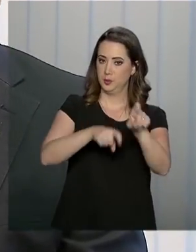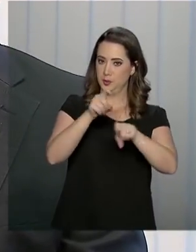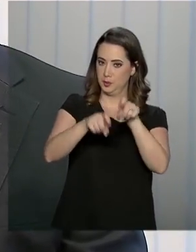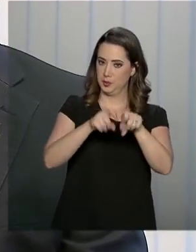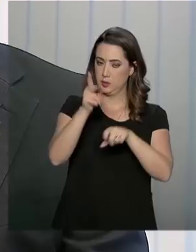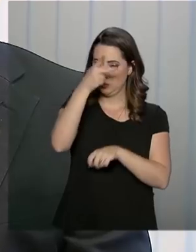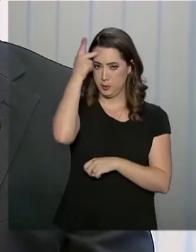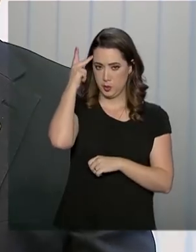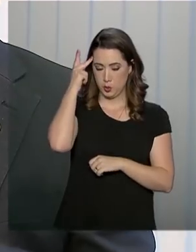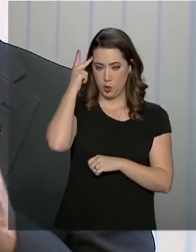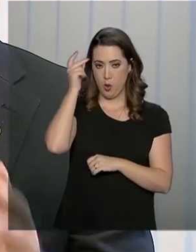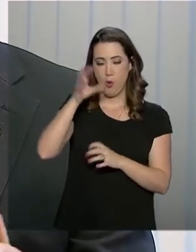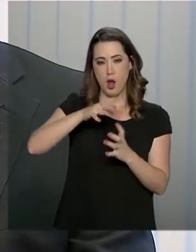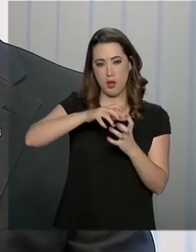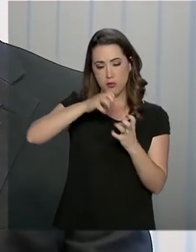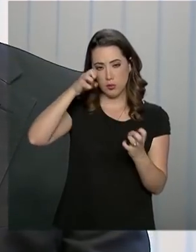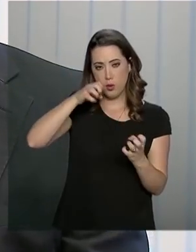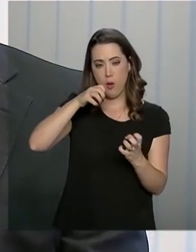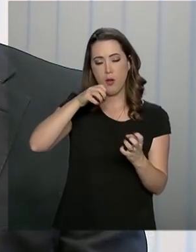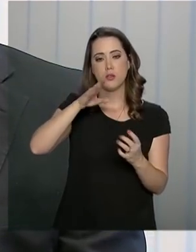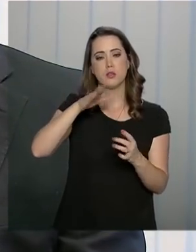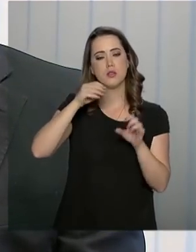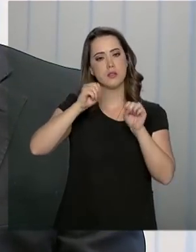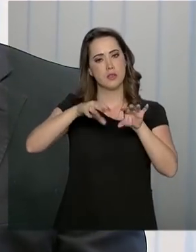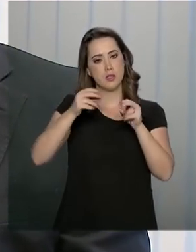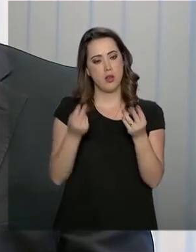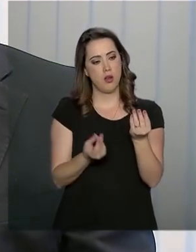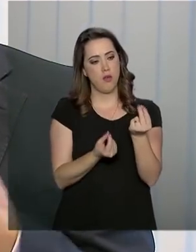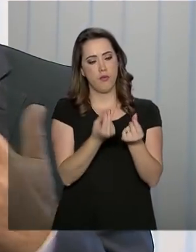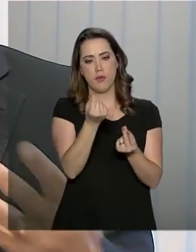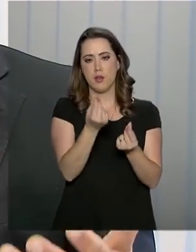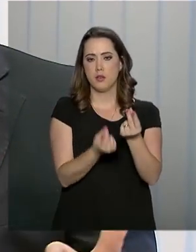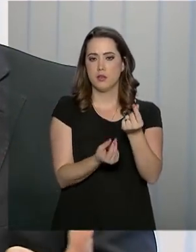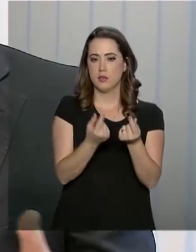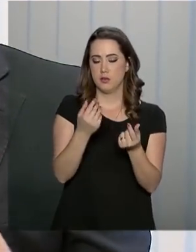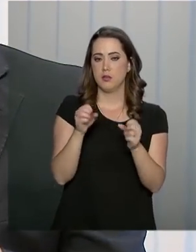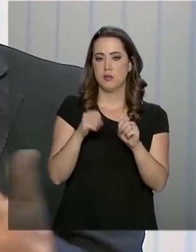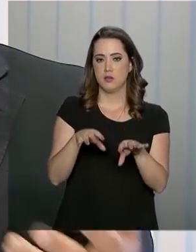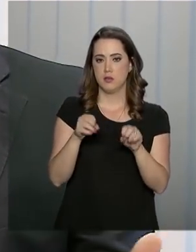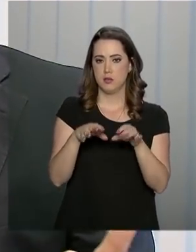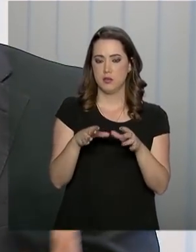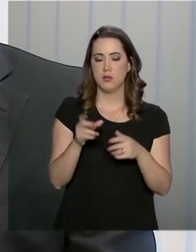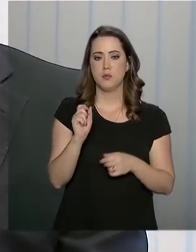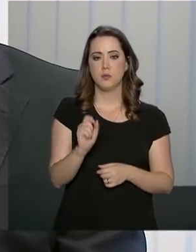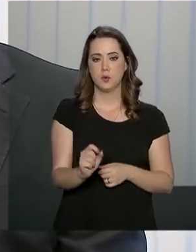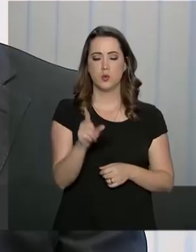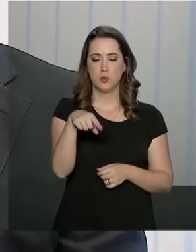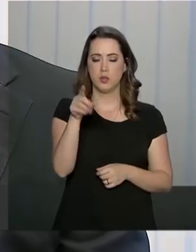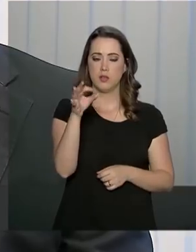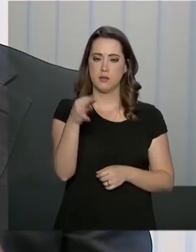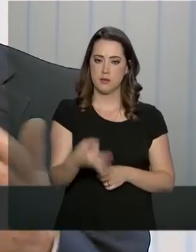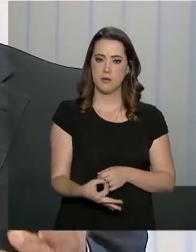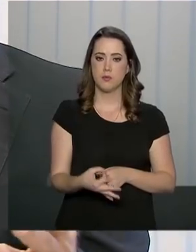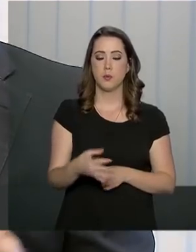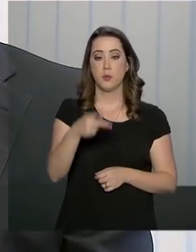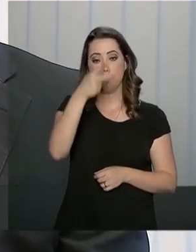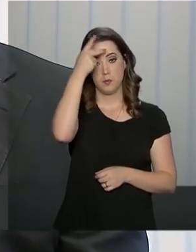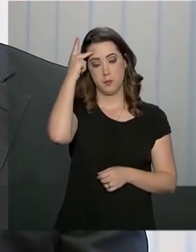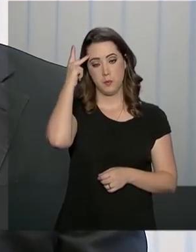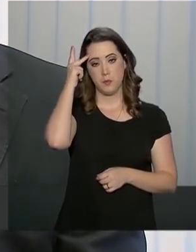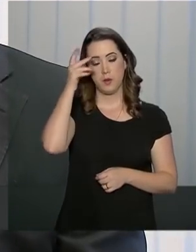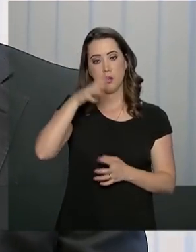pessoa idosa, ele vai trabalhar a educação financeira, a educação daquilo que é direito da pessoa idosa